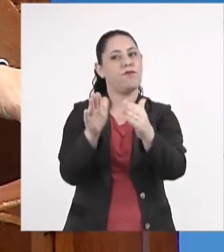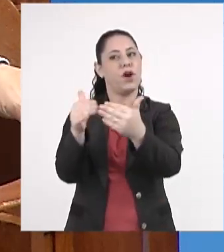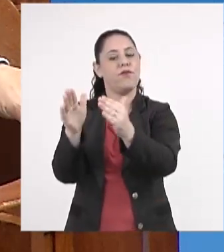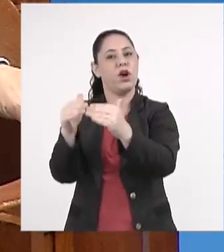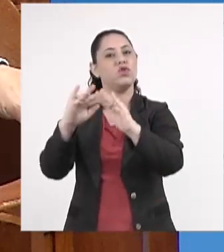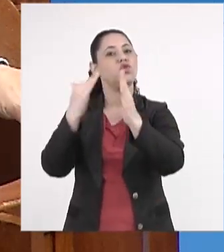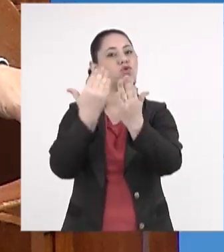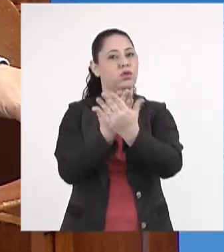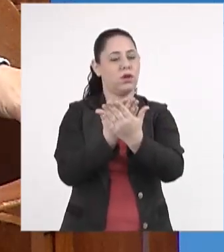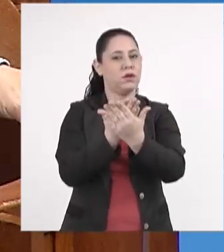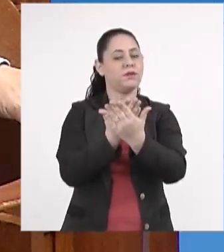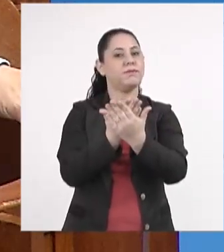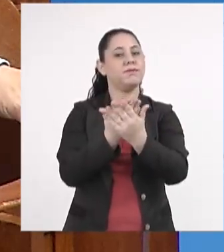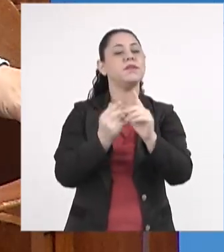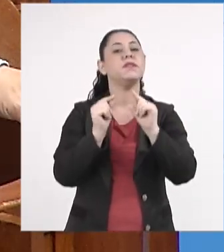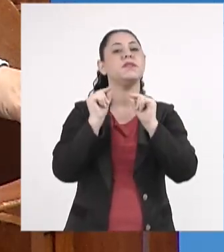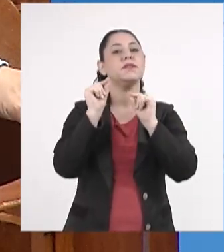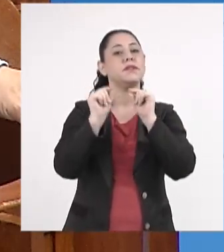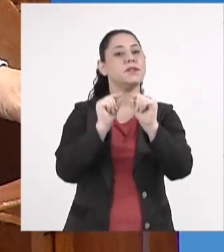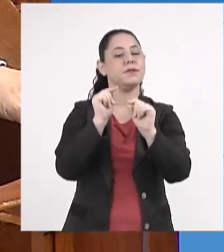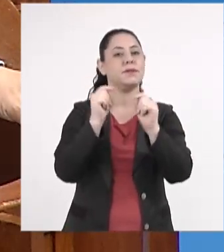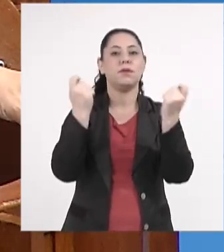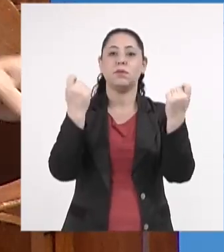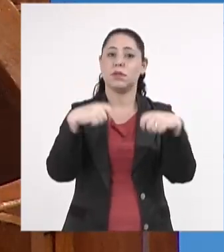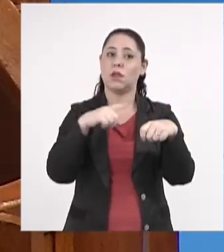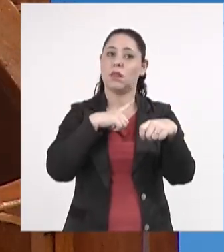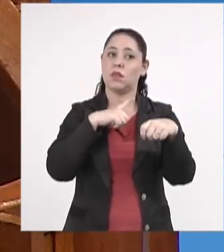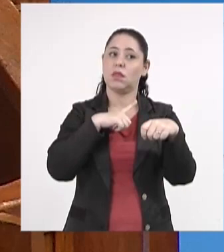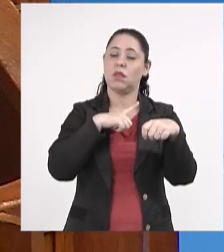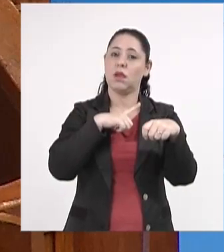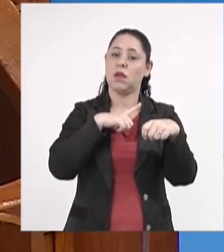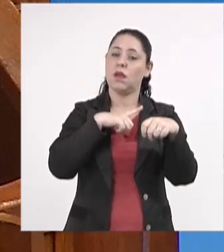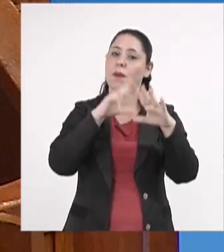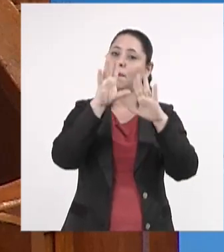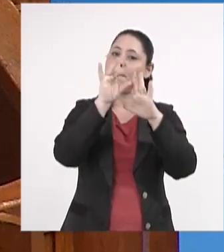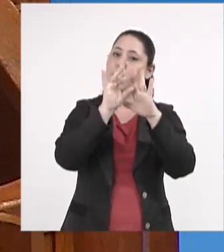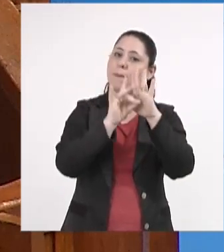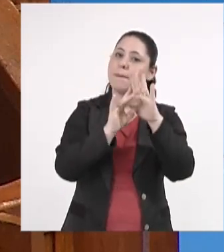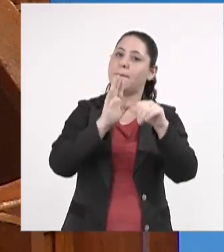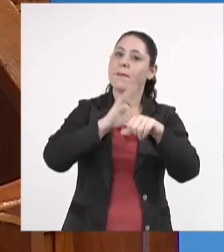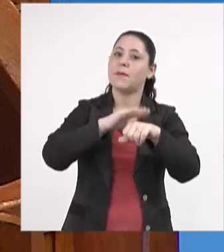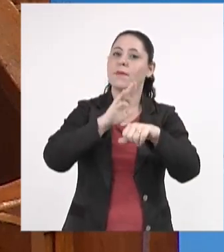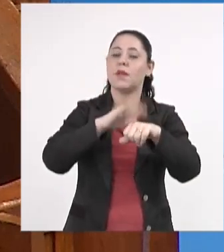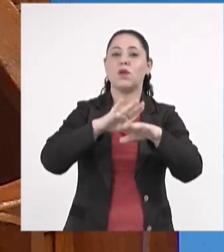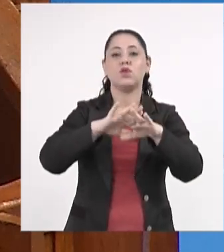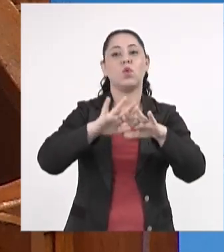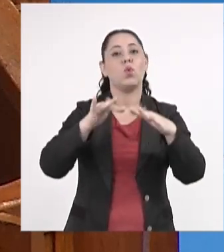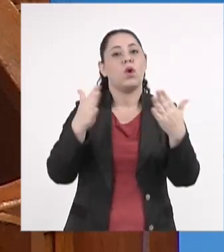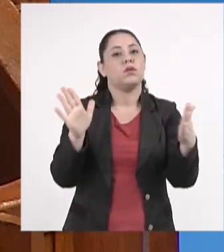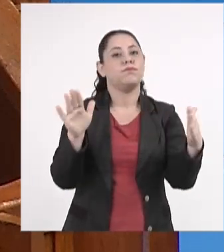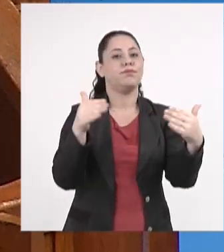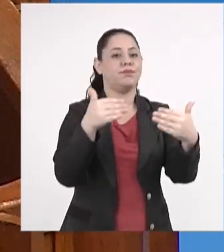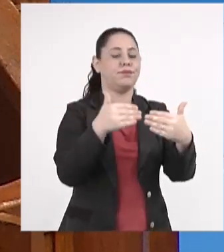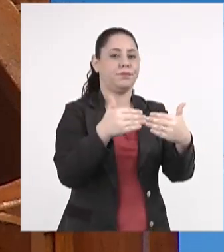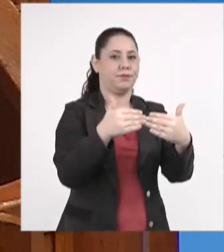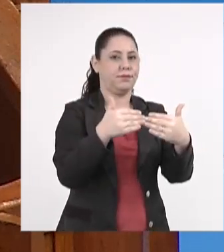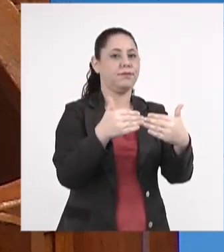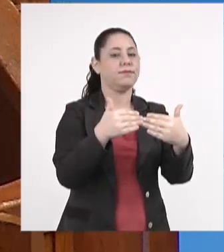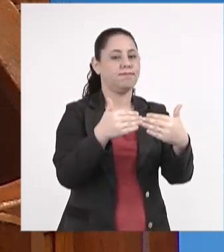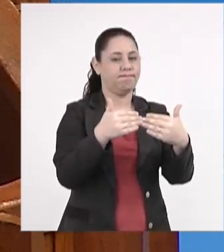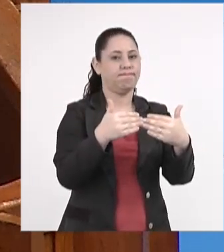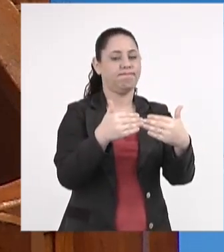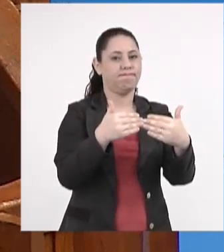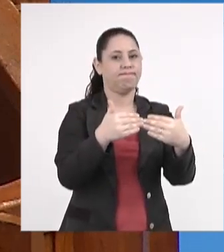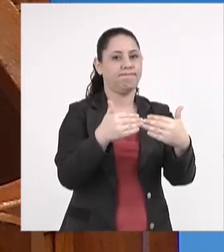escolas, que era preciso ter mais critério ao fechar uma escola. Se